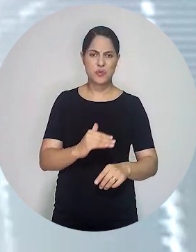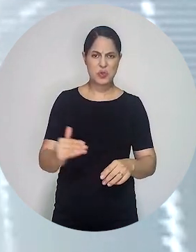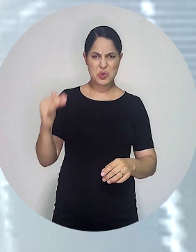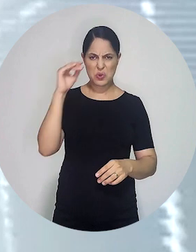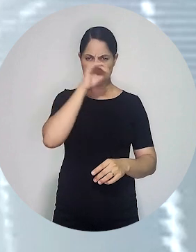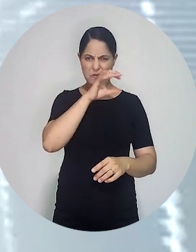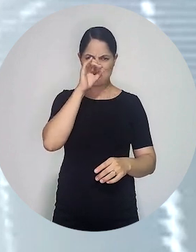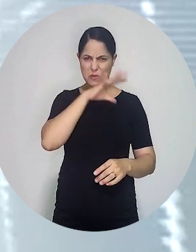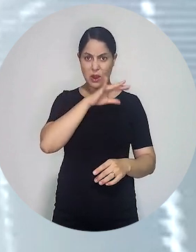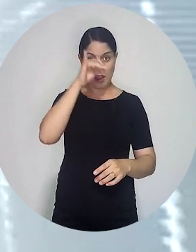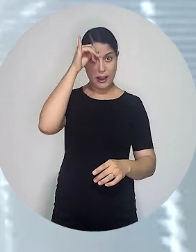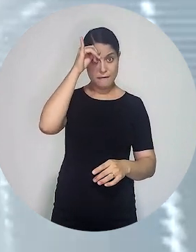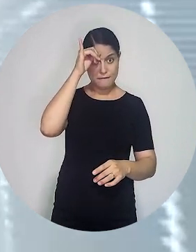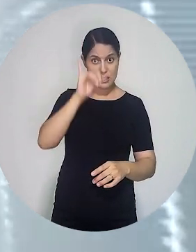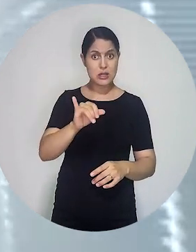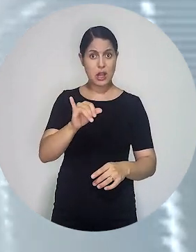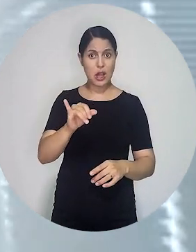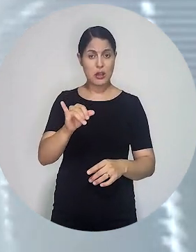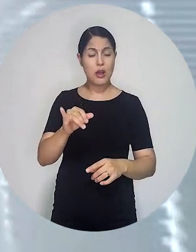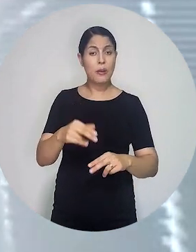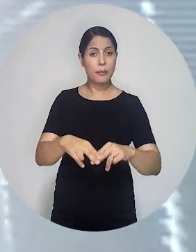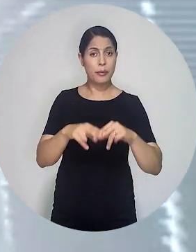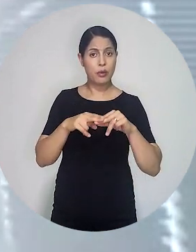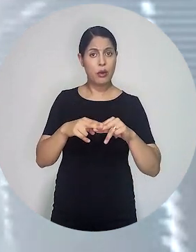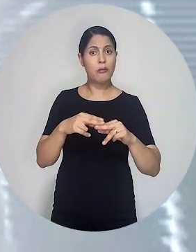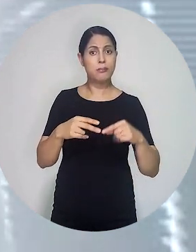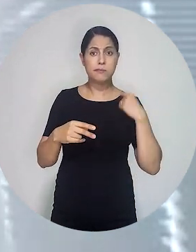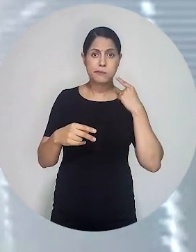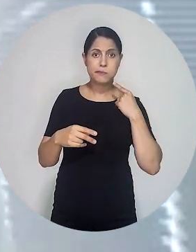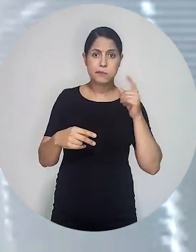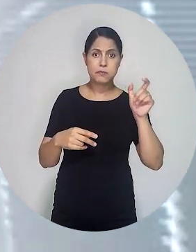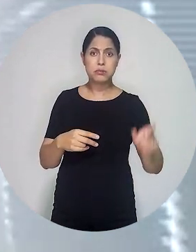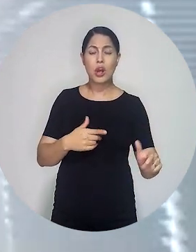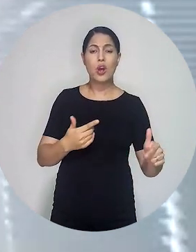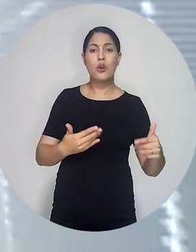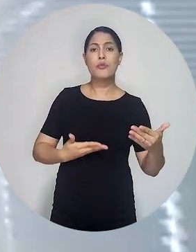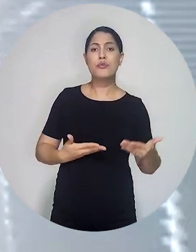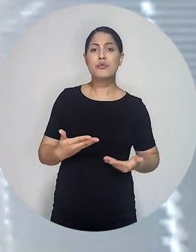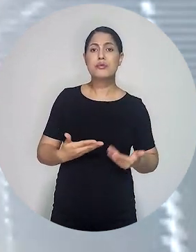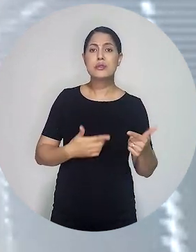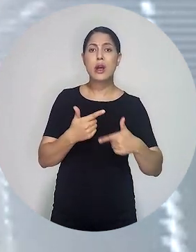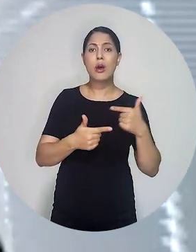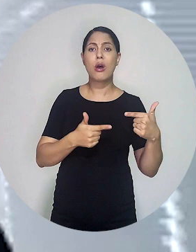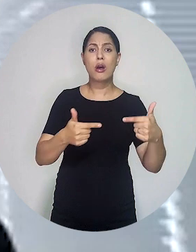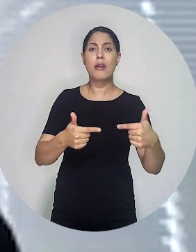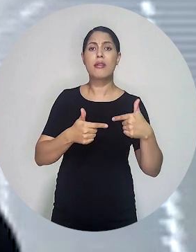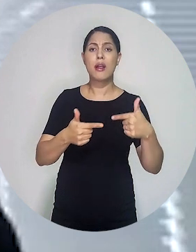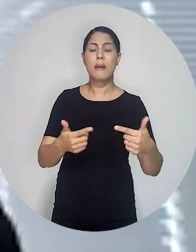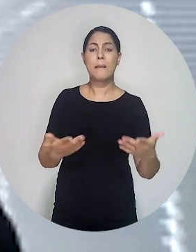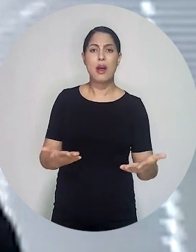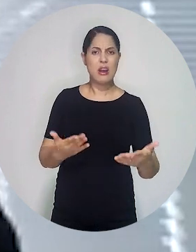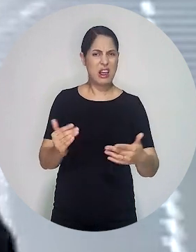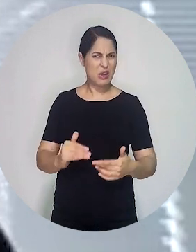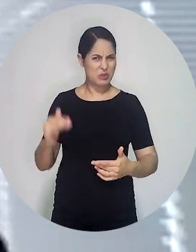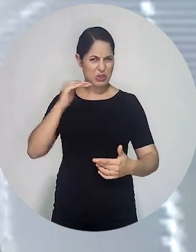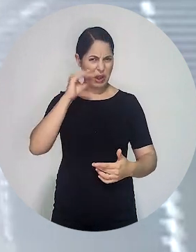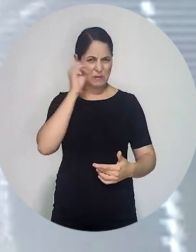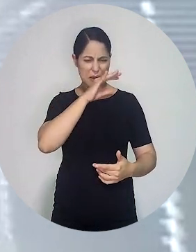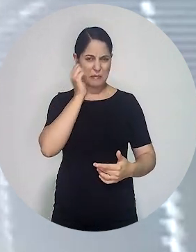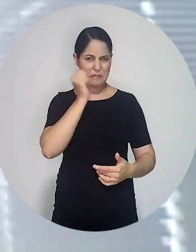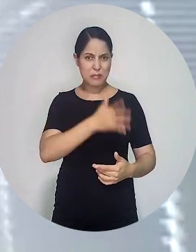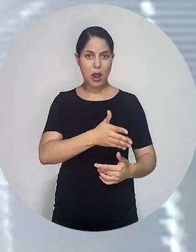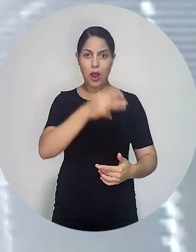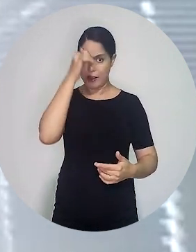intuito de coibir excessos e abusos cometidos por autoridades contra a advocacia no exercício da profissão.